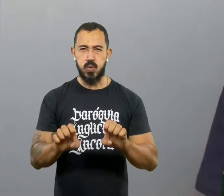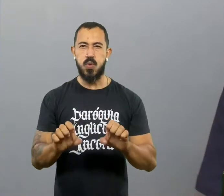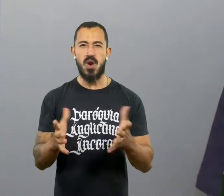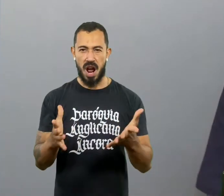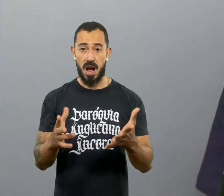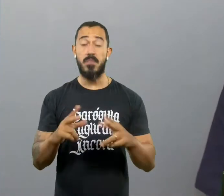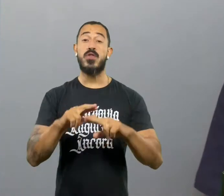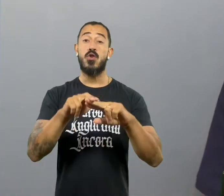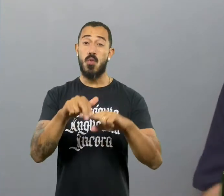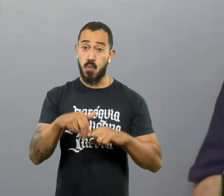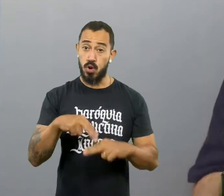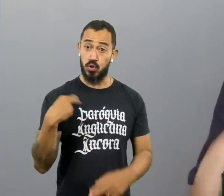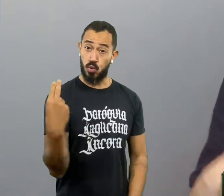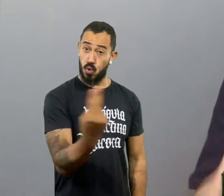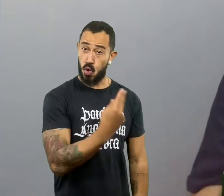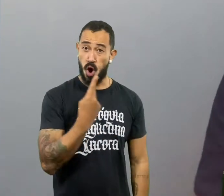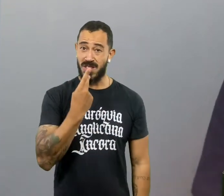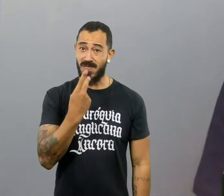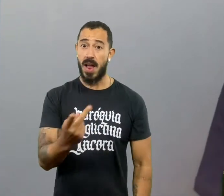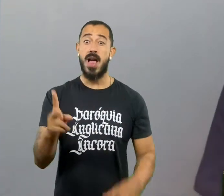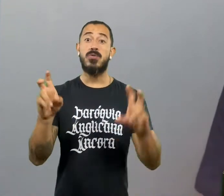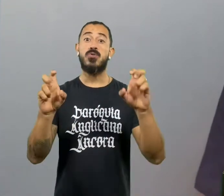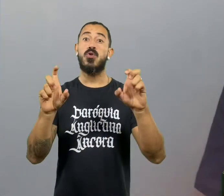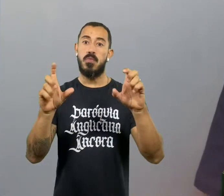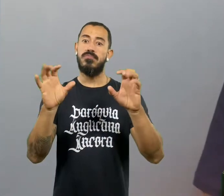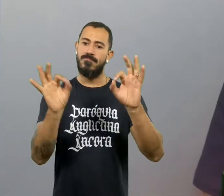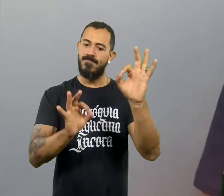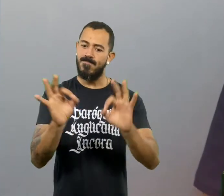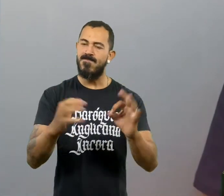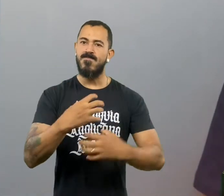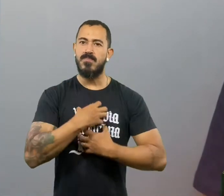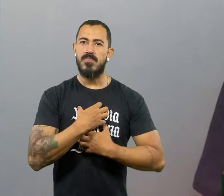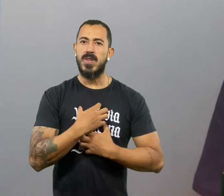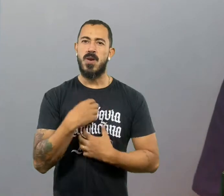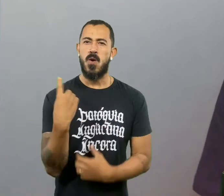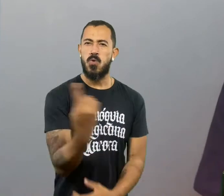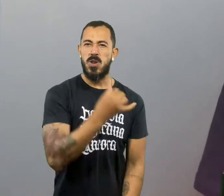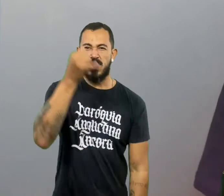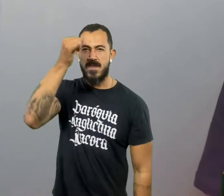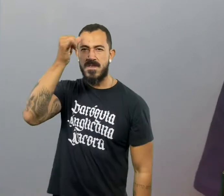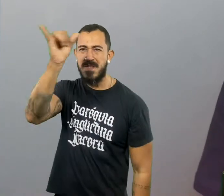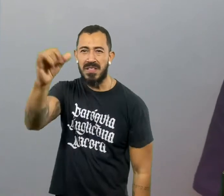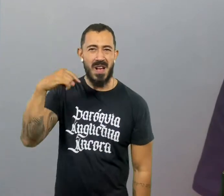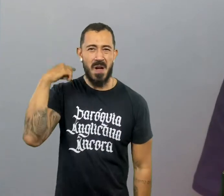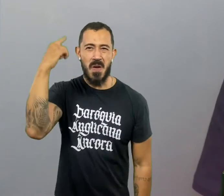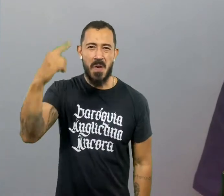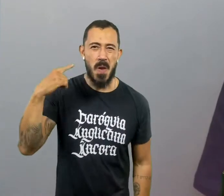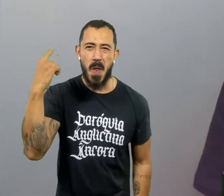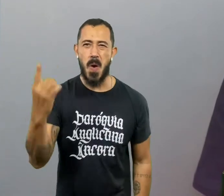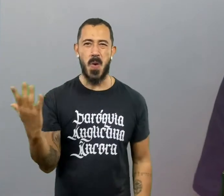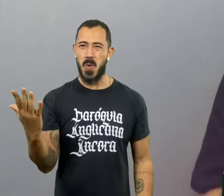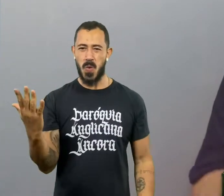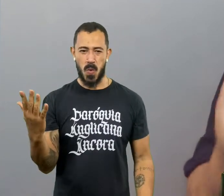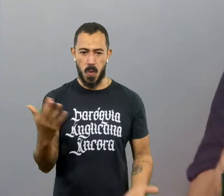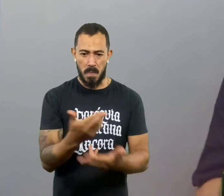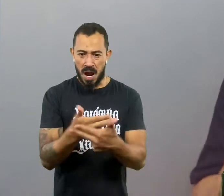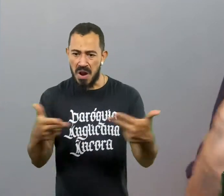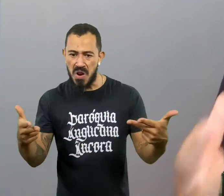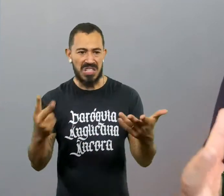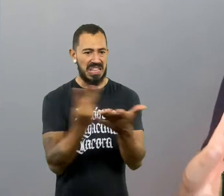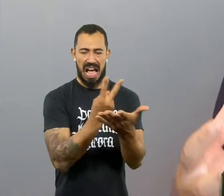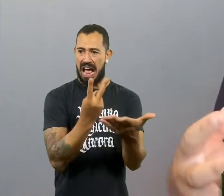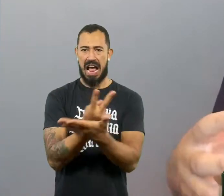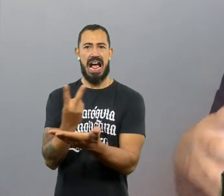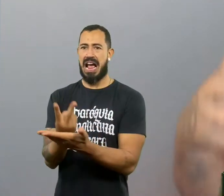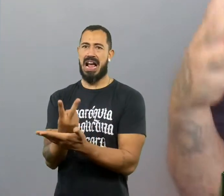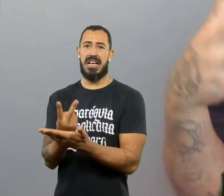prudência. Precisamos ser prudentes, como Paulo nos aconselha, para que a gente não seja nécio, tolo, porque a sabedoria que vem de Deus, do Espírito